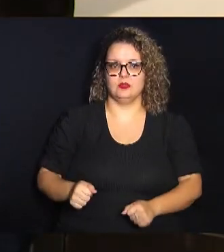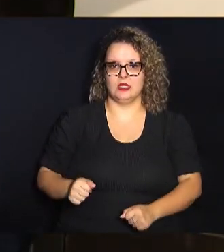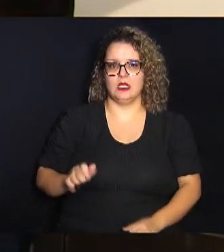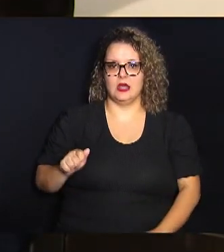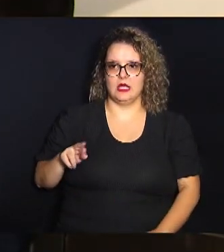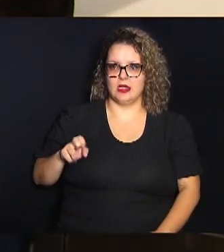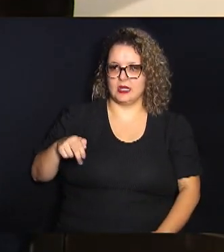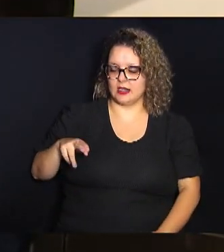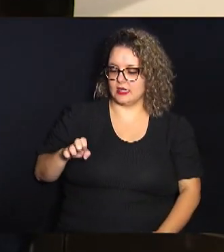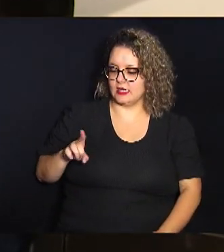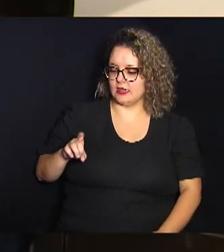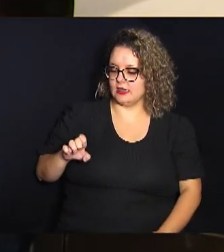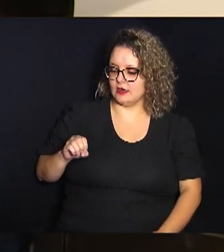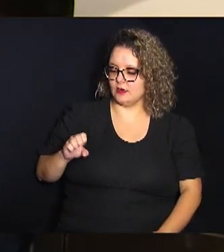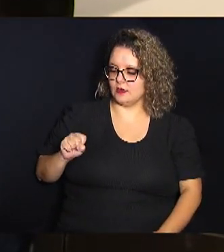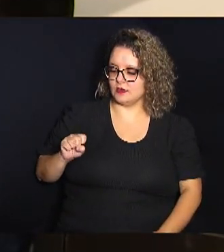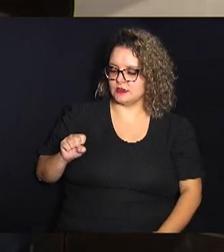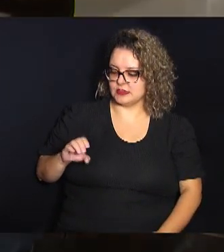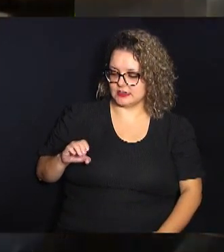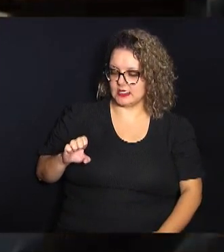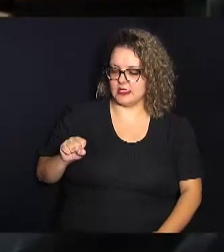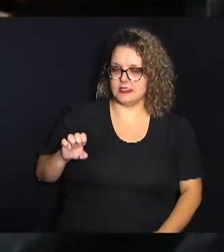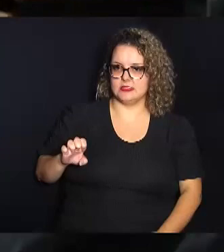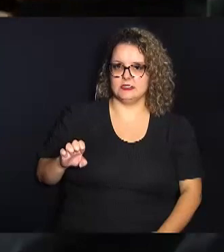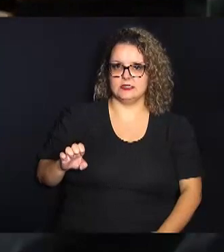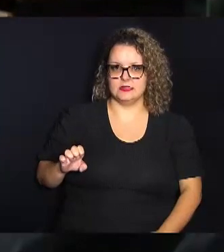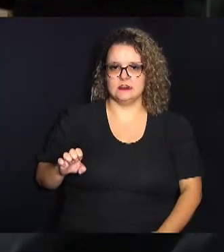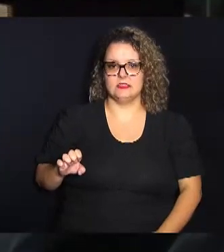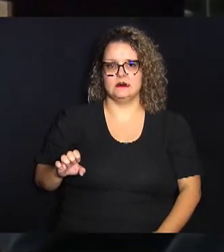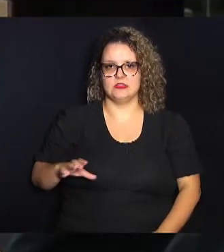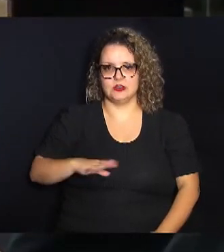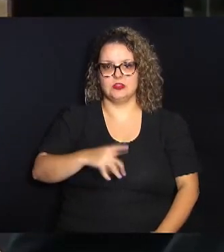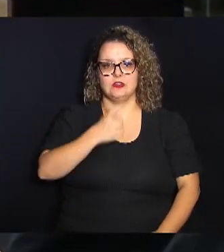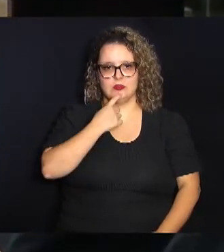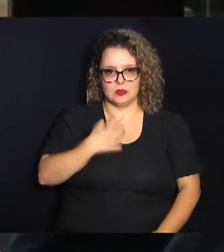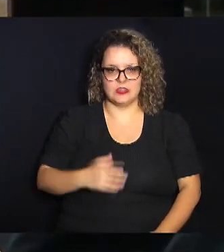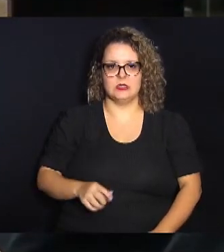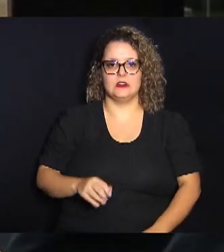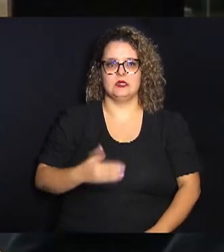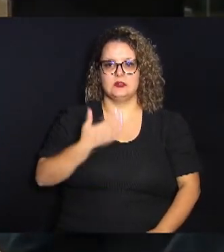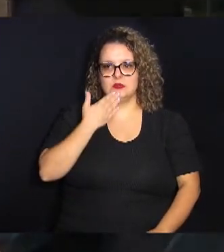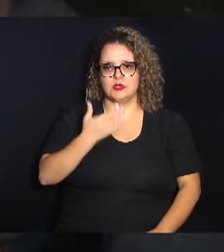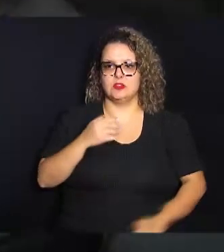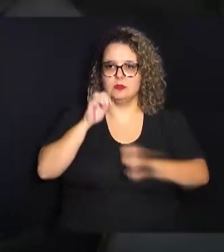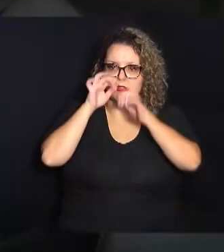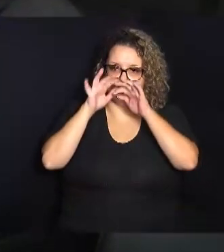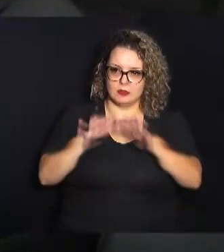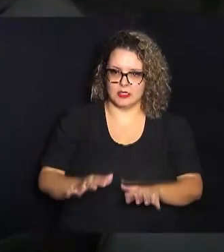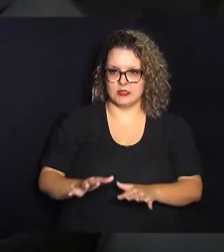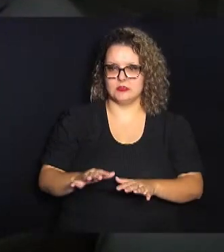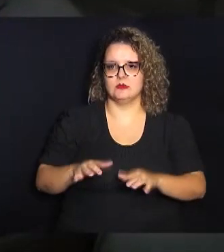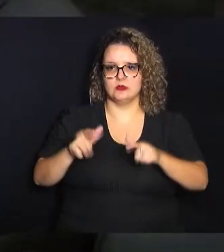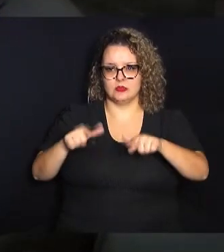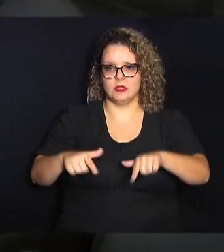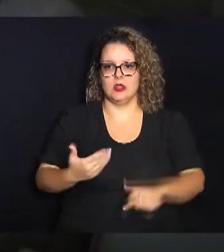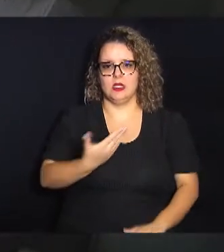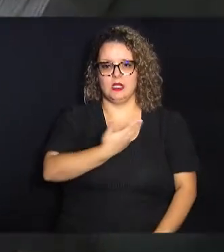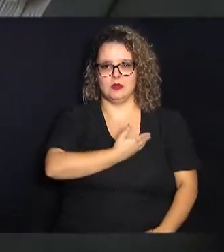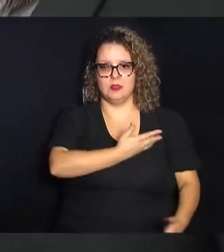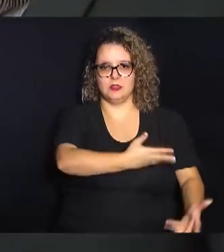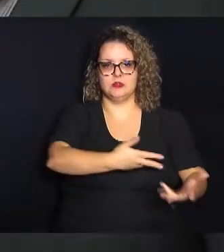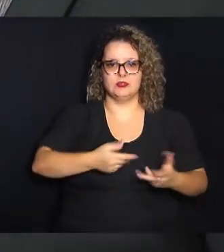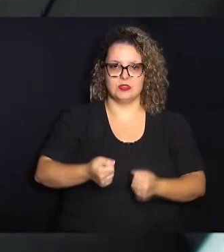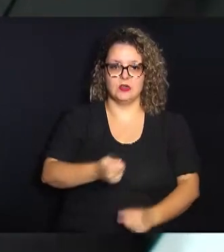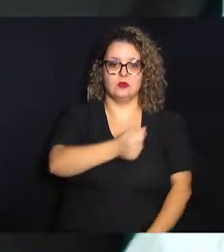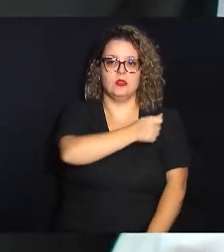convidado para realizar a bênção do espaço. O momento foi acompanhado por familiares, amigos, convidados e